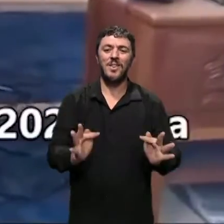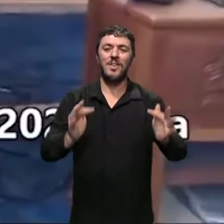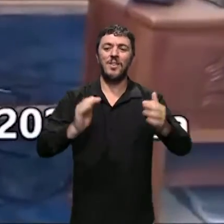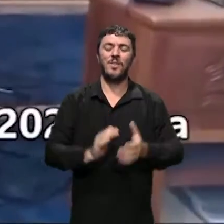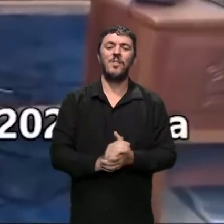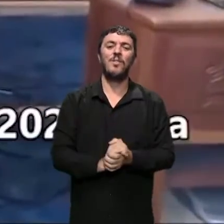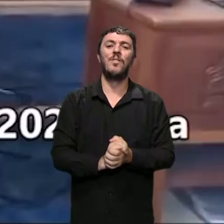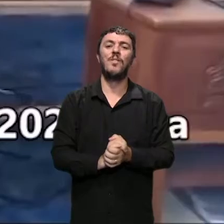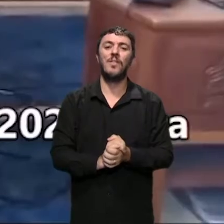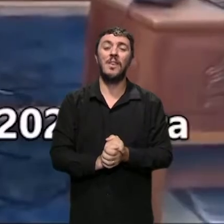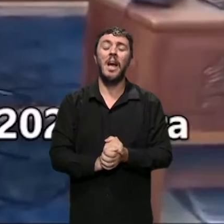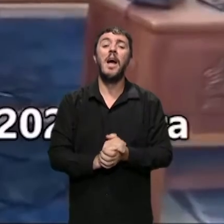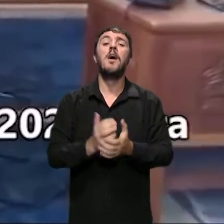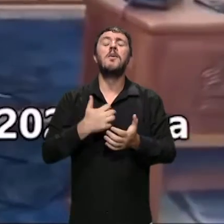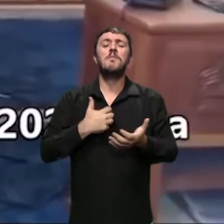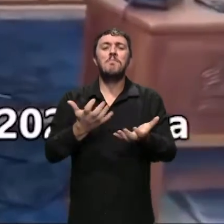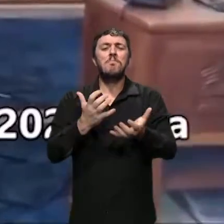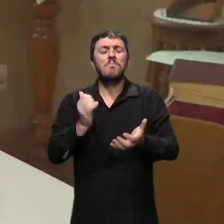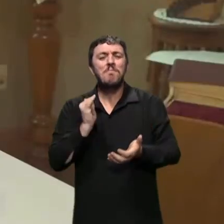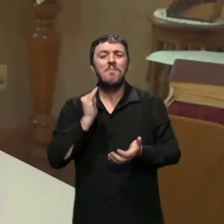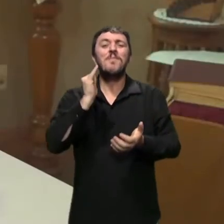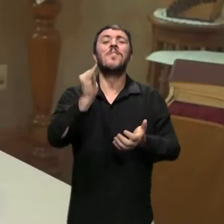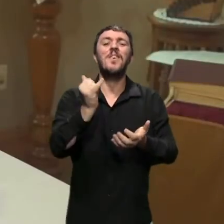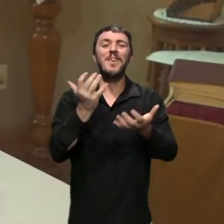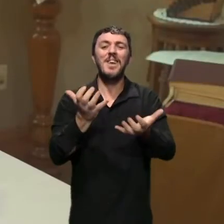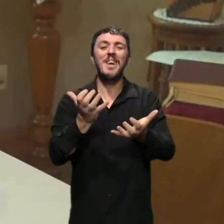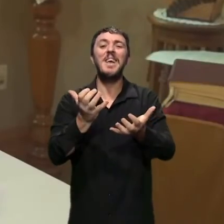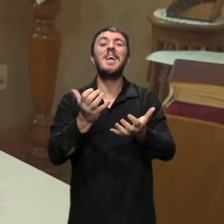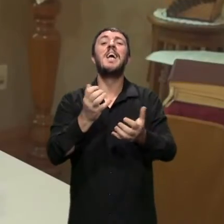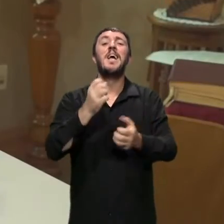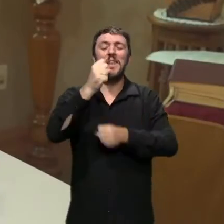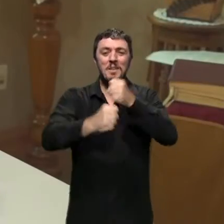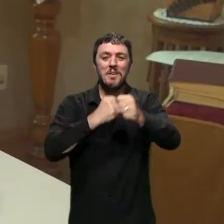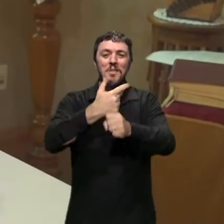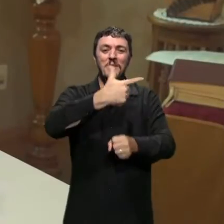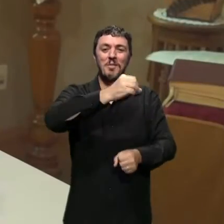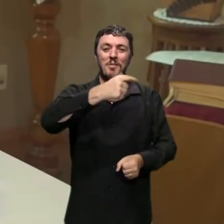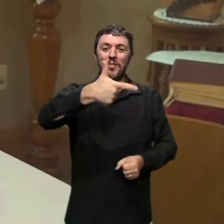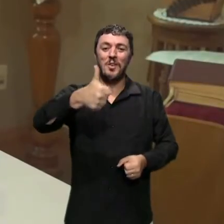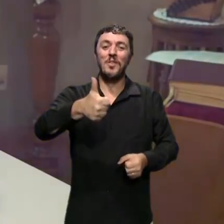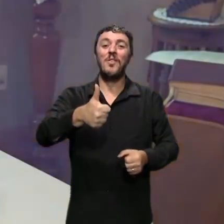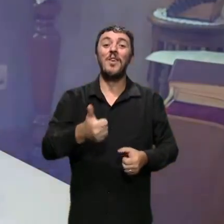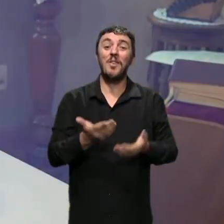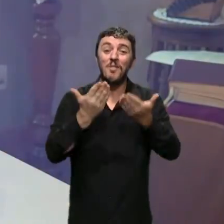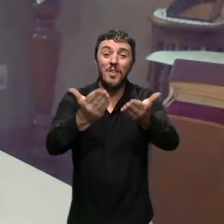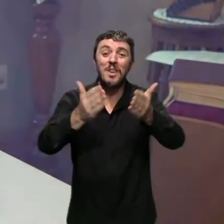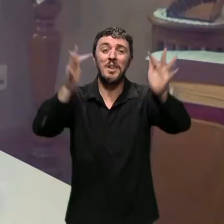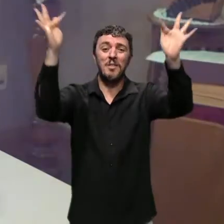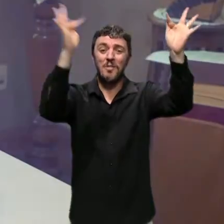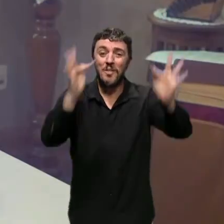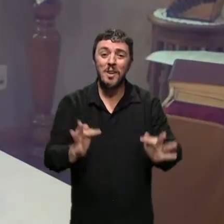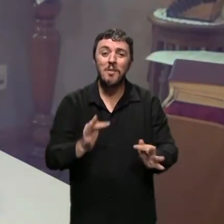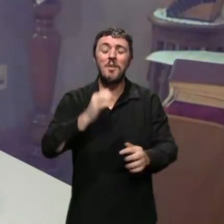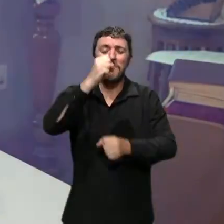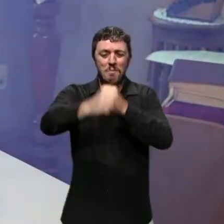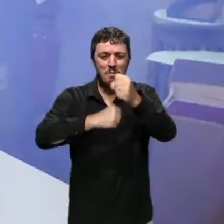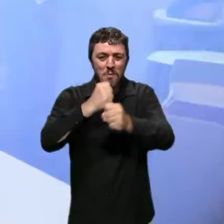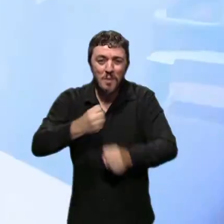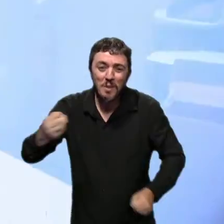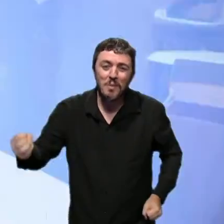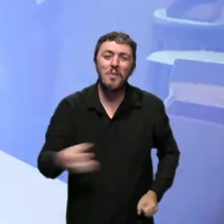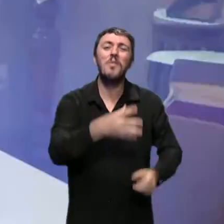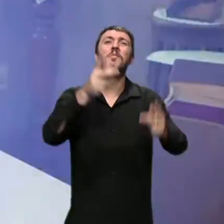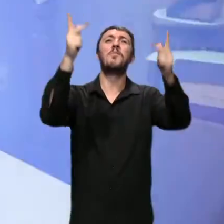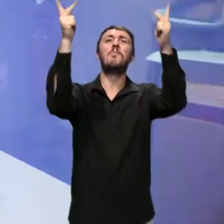vocês e as suas famílias, um ano novo, cheio de paz,